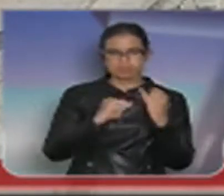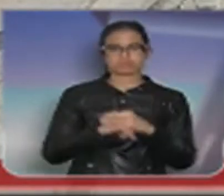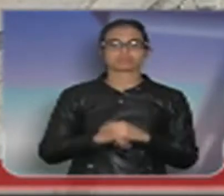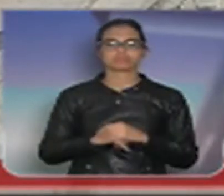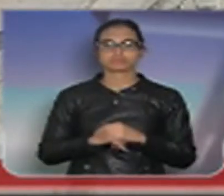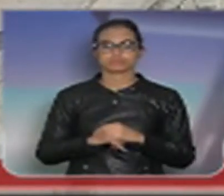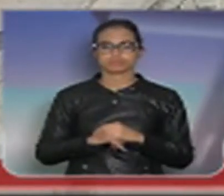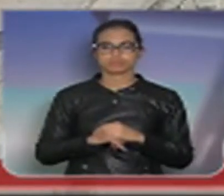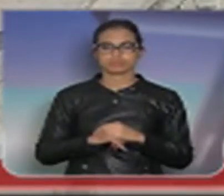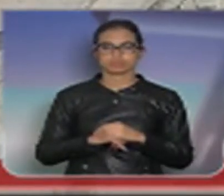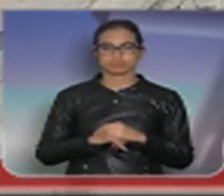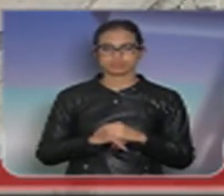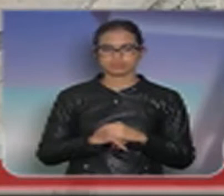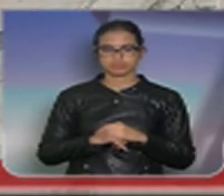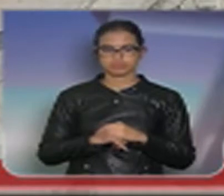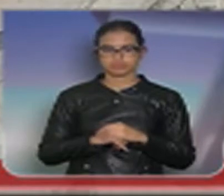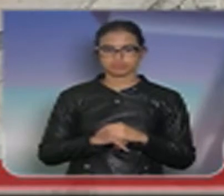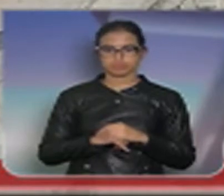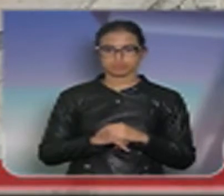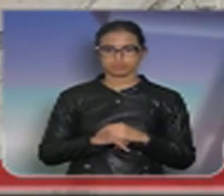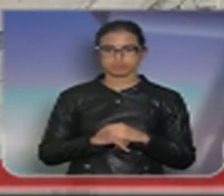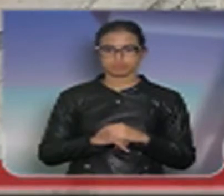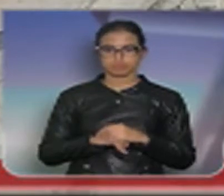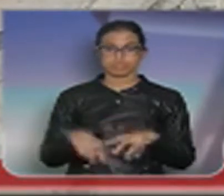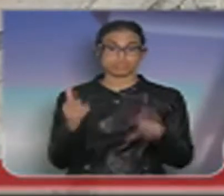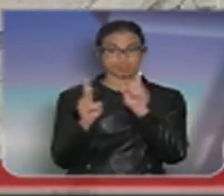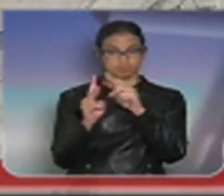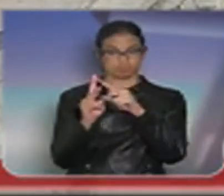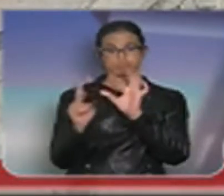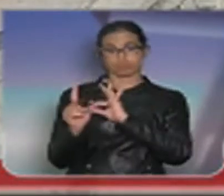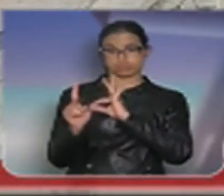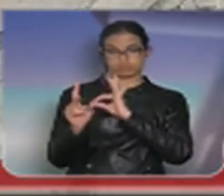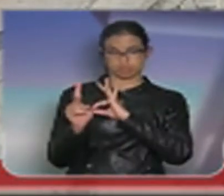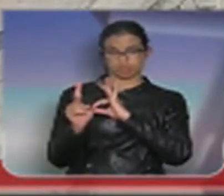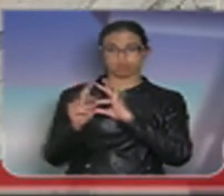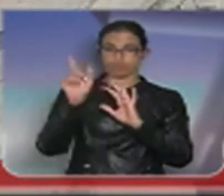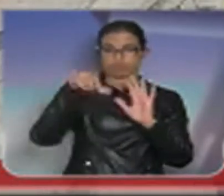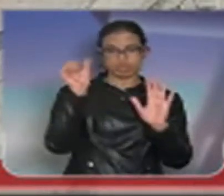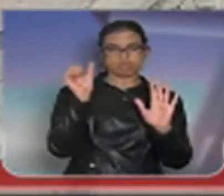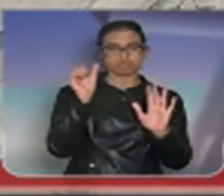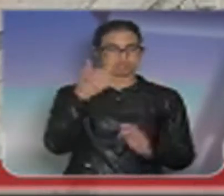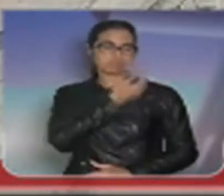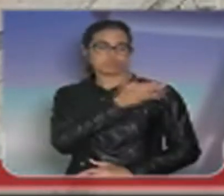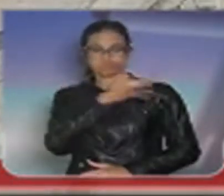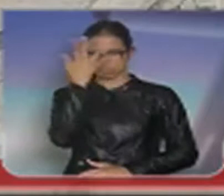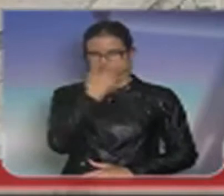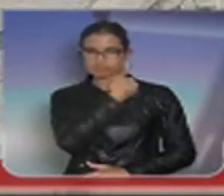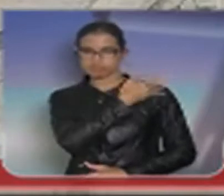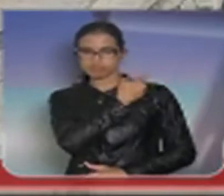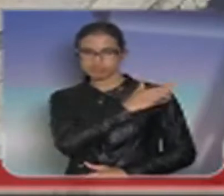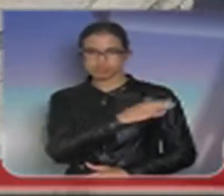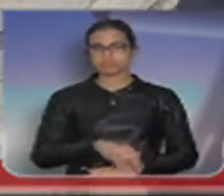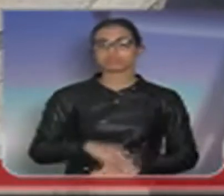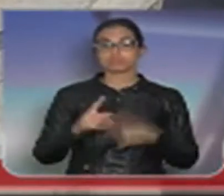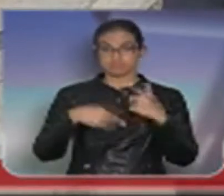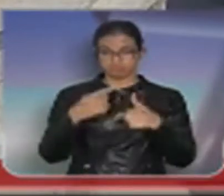E aquele indivíduo pratica um crime publicamente, que é o crime de racismo, depois, em seguida, ele